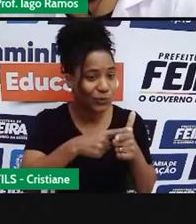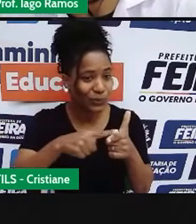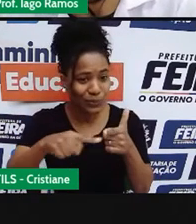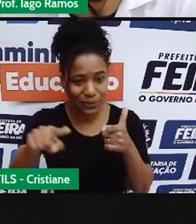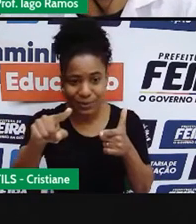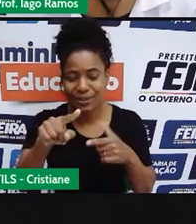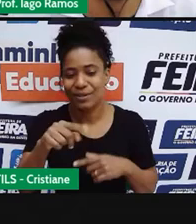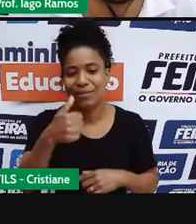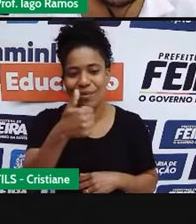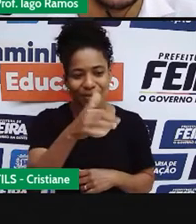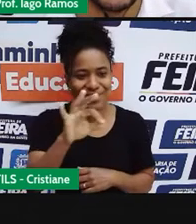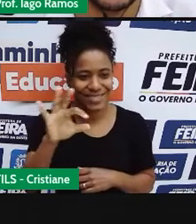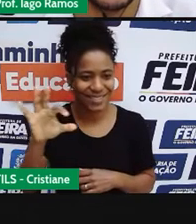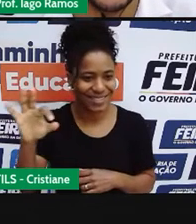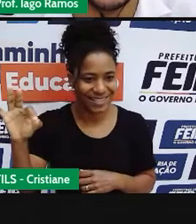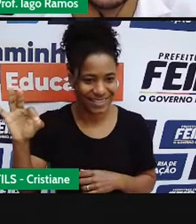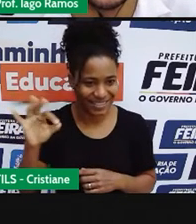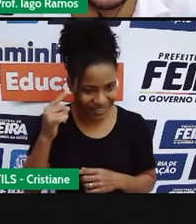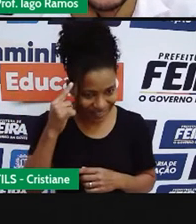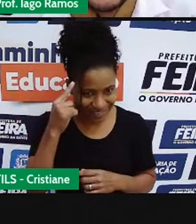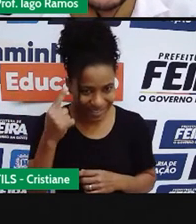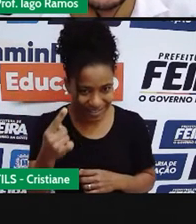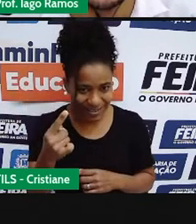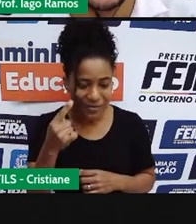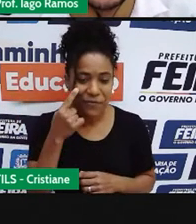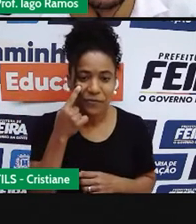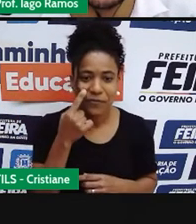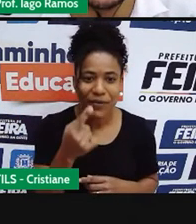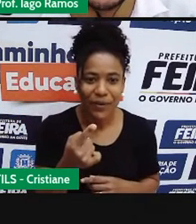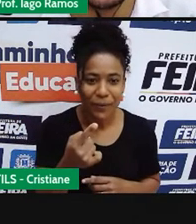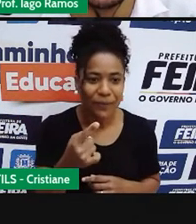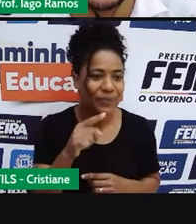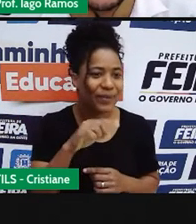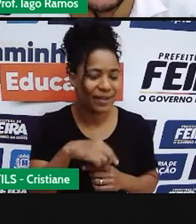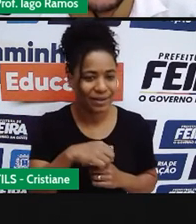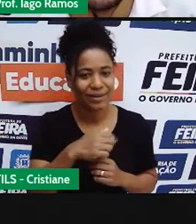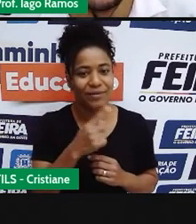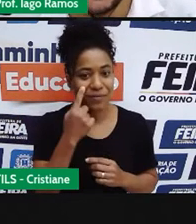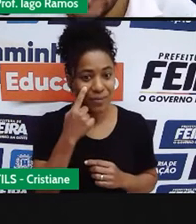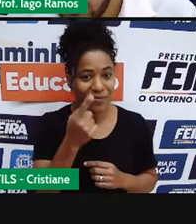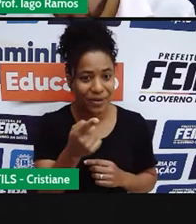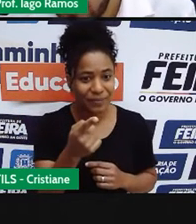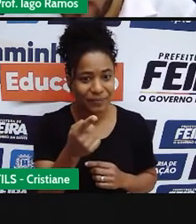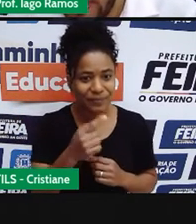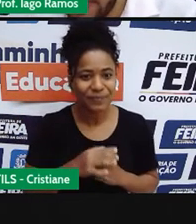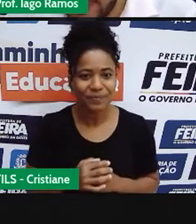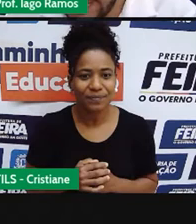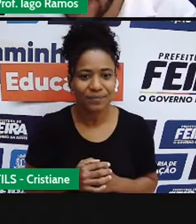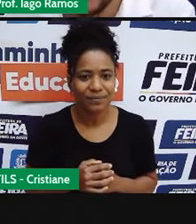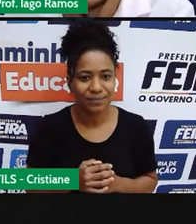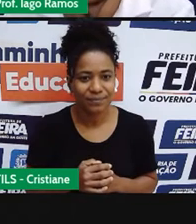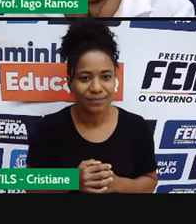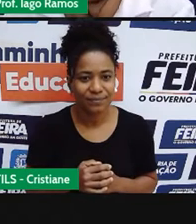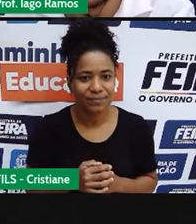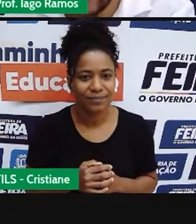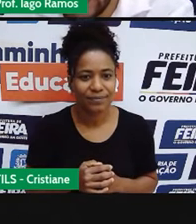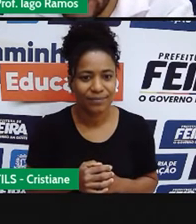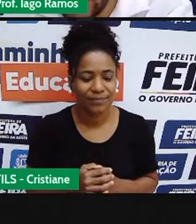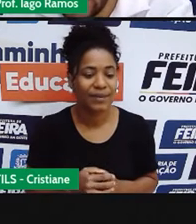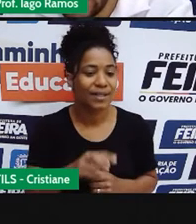por cento. Então, a gente vai anotar isso, 50% é o mesmo que fazer